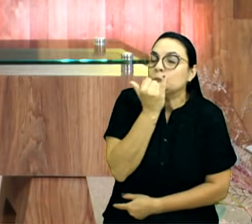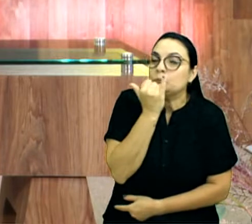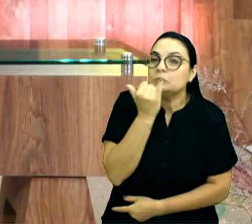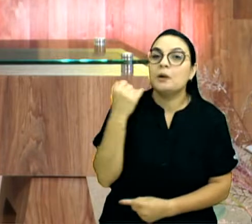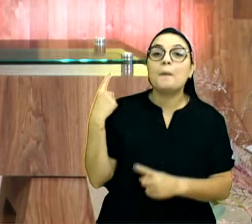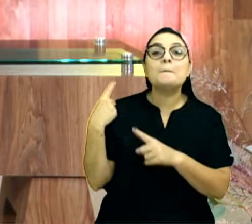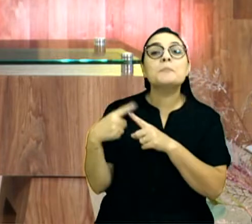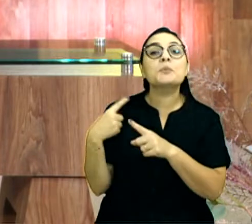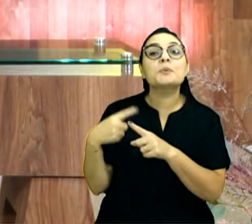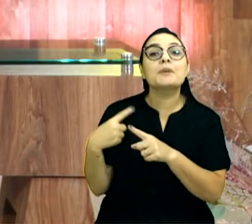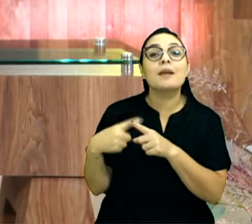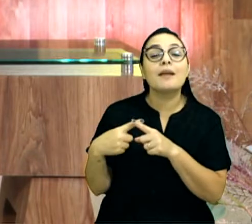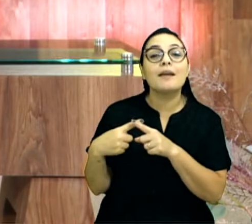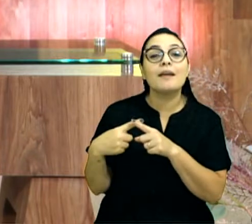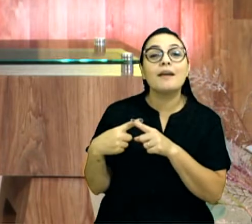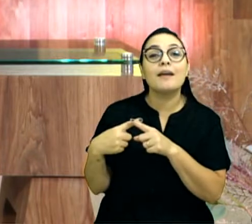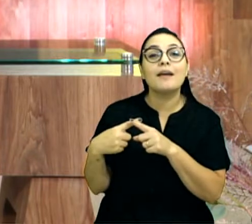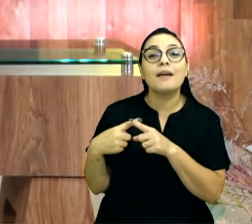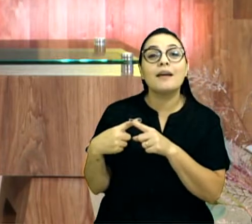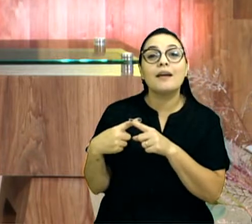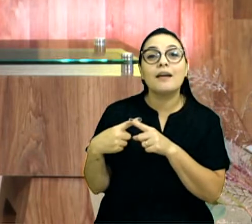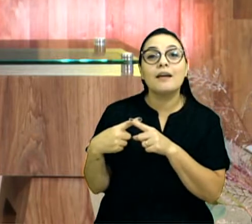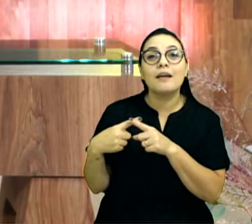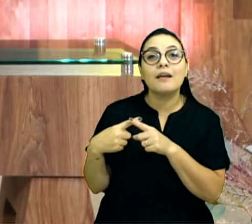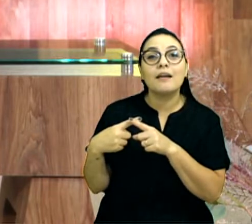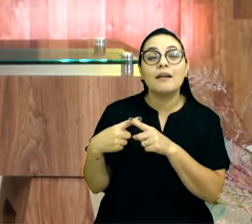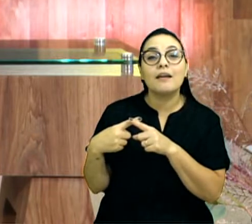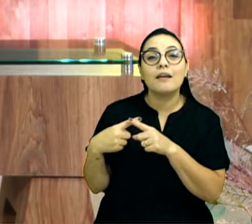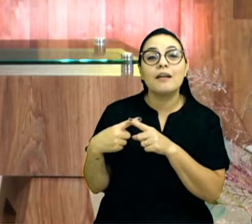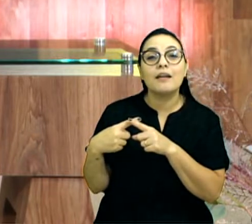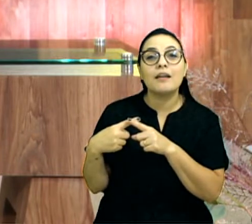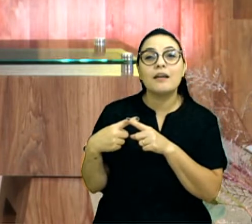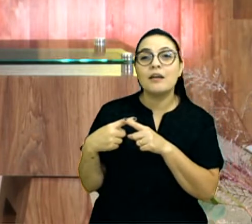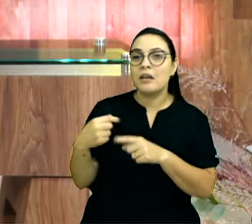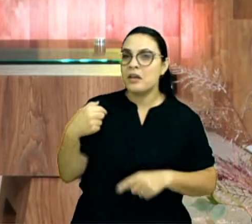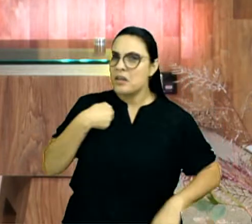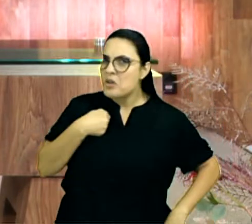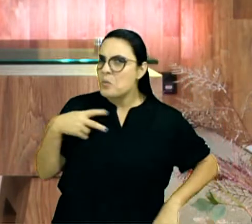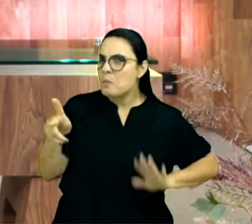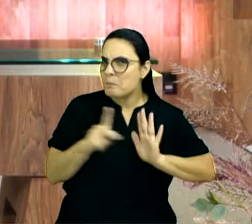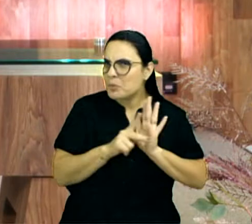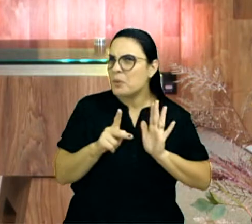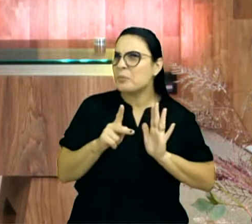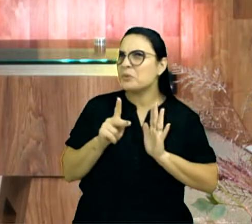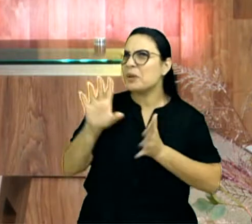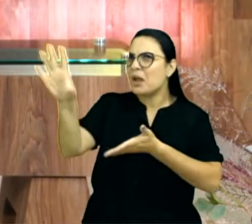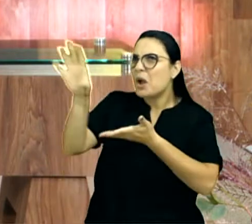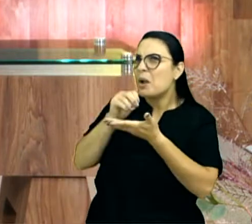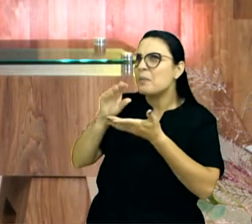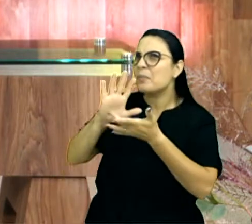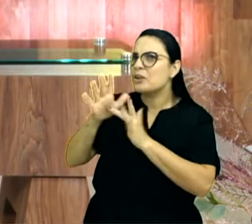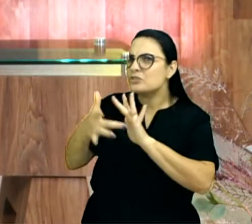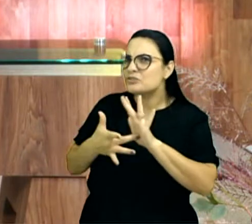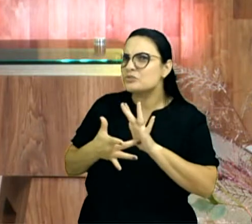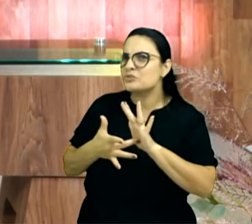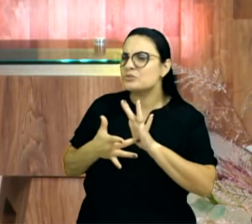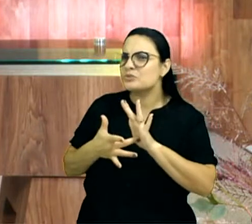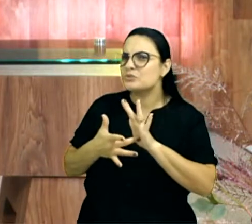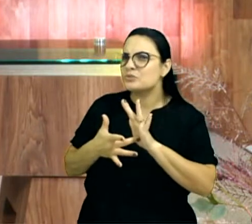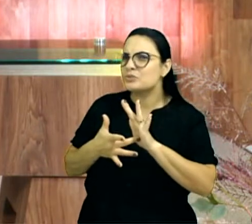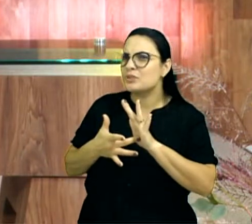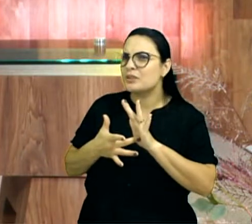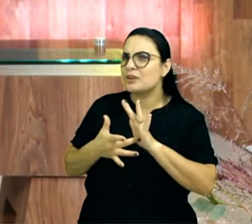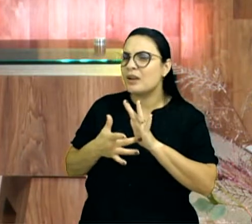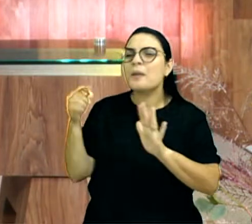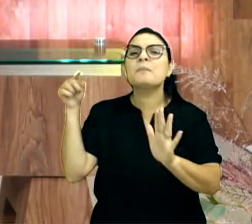Porque nós somos, como é que é? Você é imitador de Cristo? Você tem imitado a Cristo? Na tua